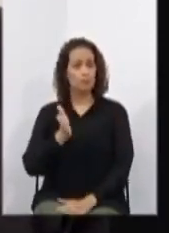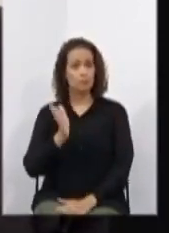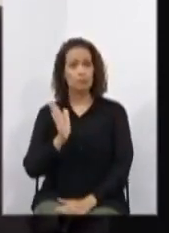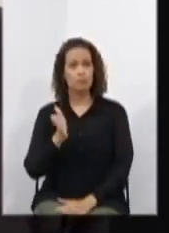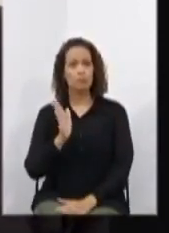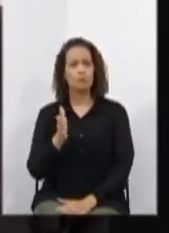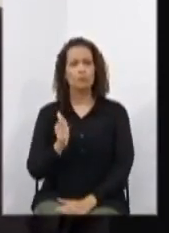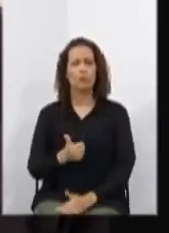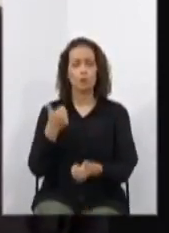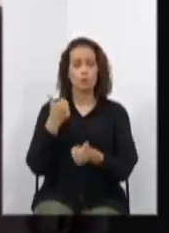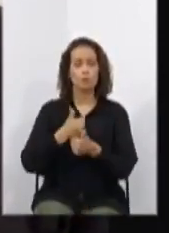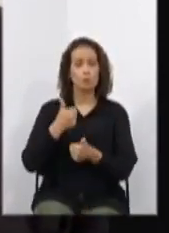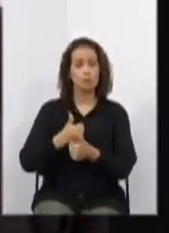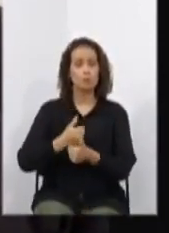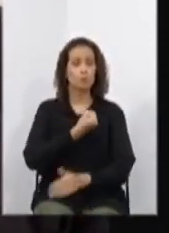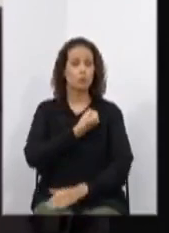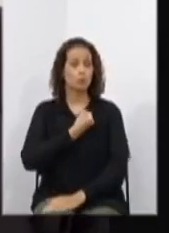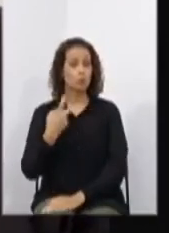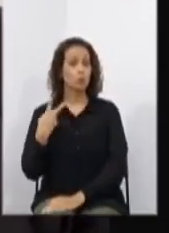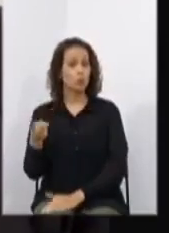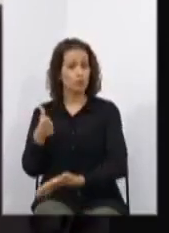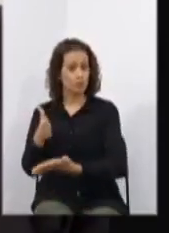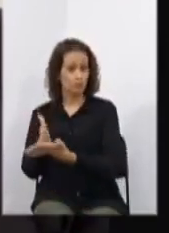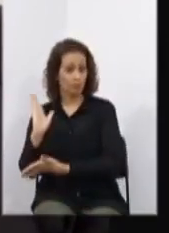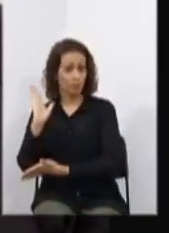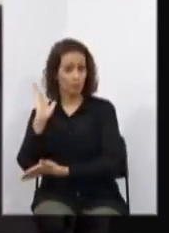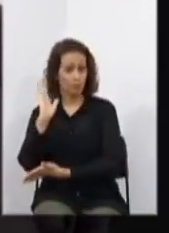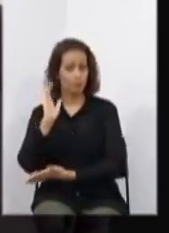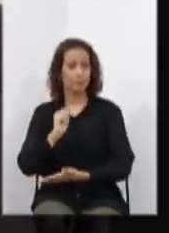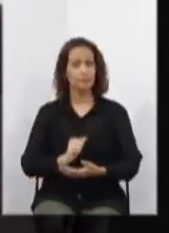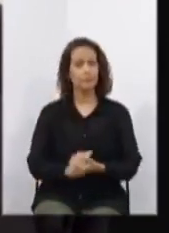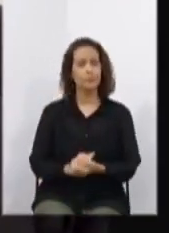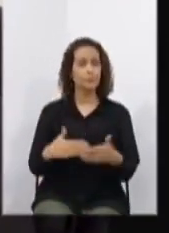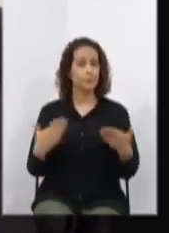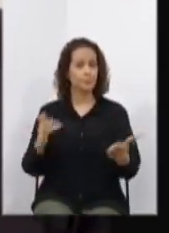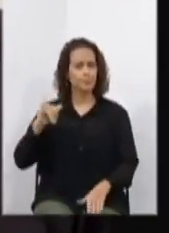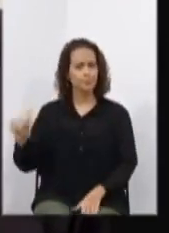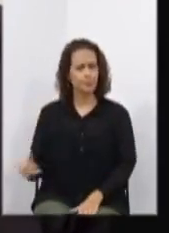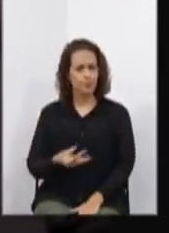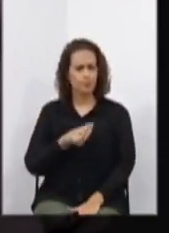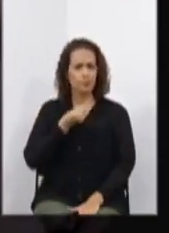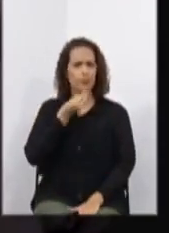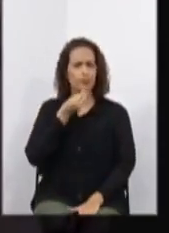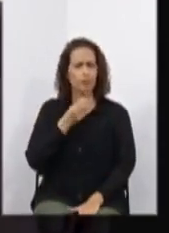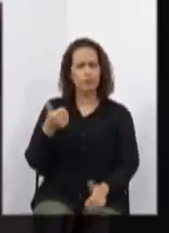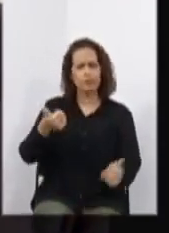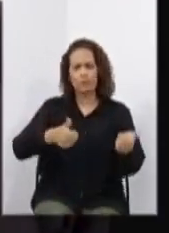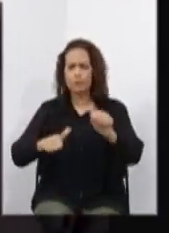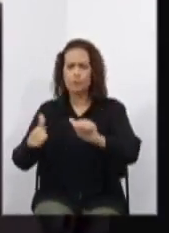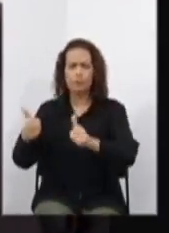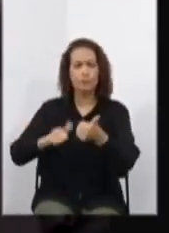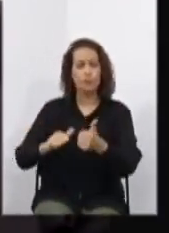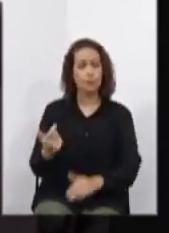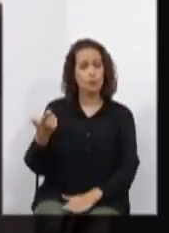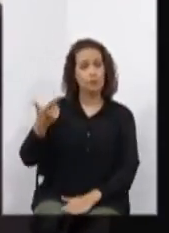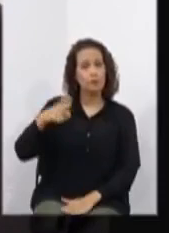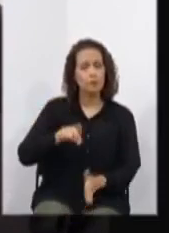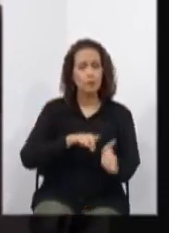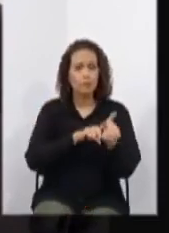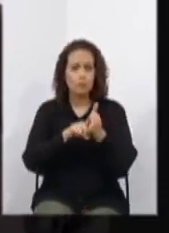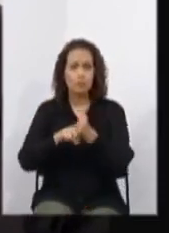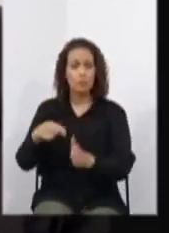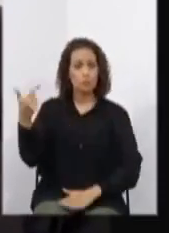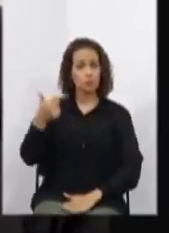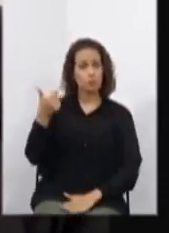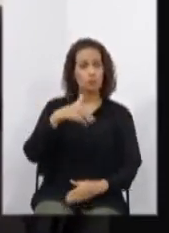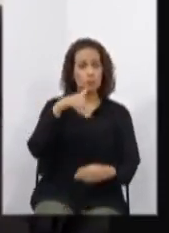do substitutivo número 2. Nesta oportunidade de reavaliação da matéria no segundo turno de